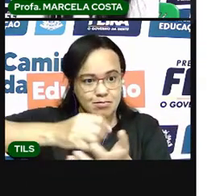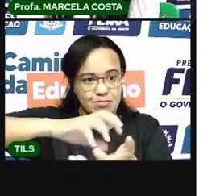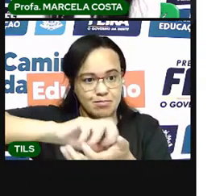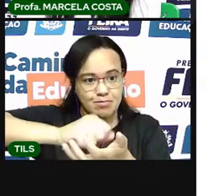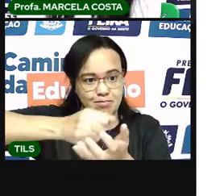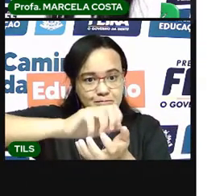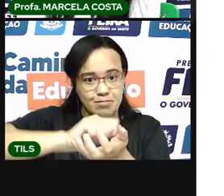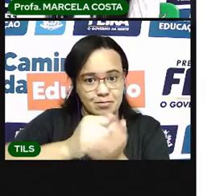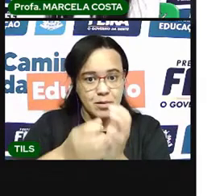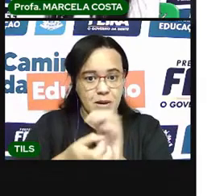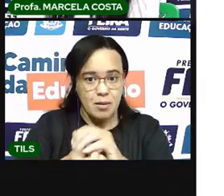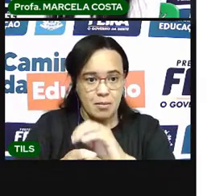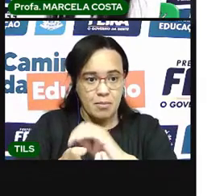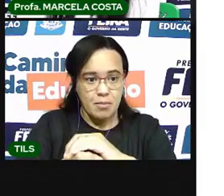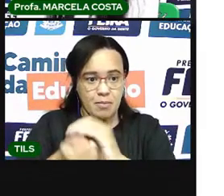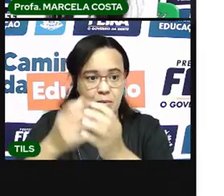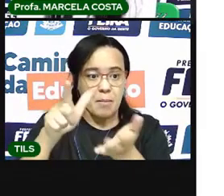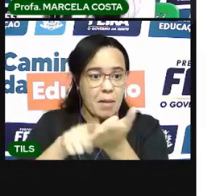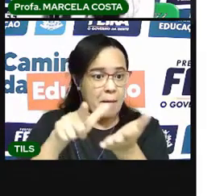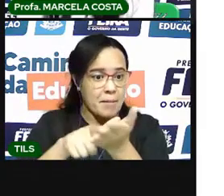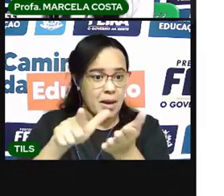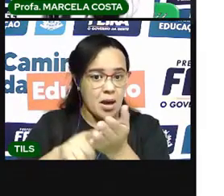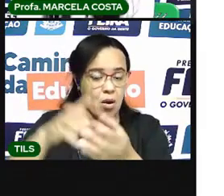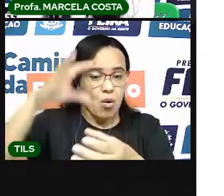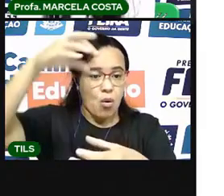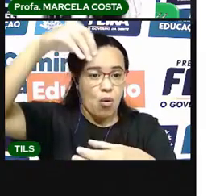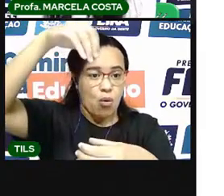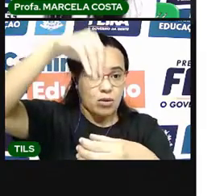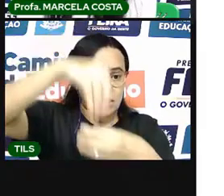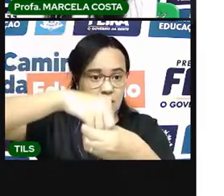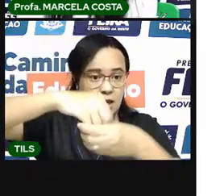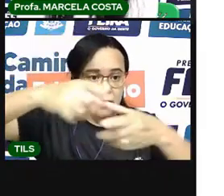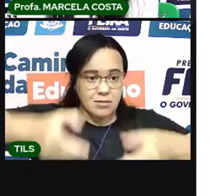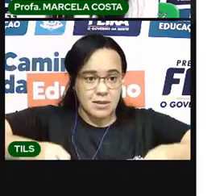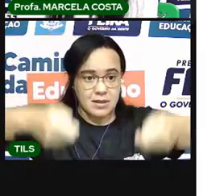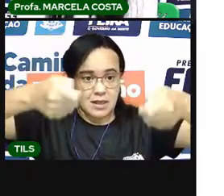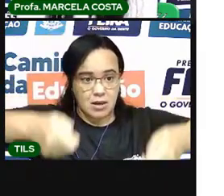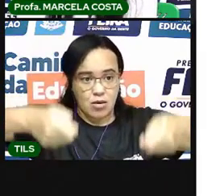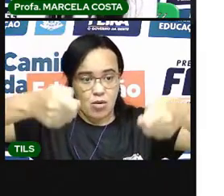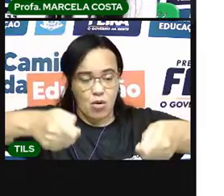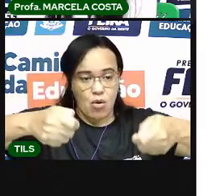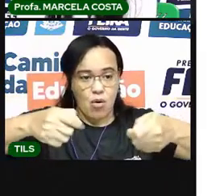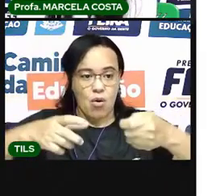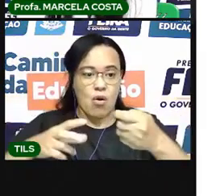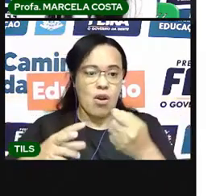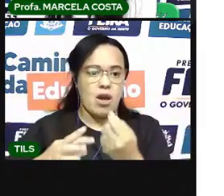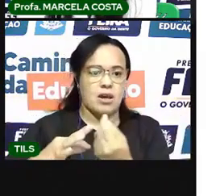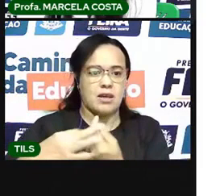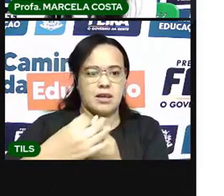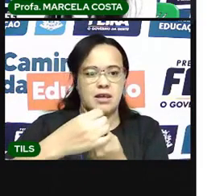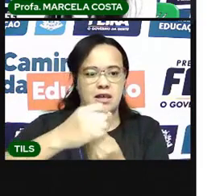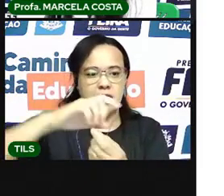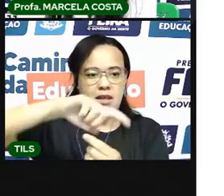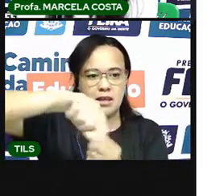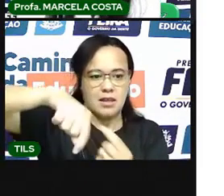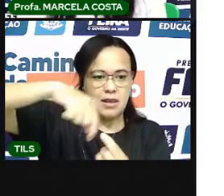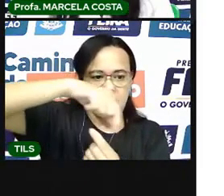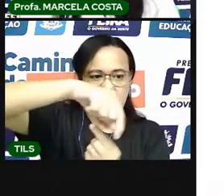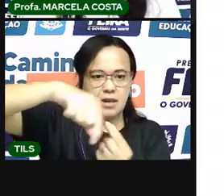Coloque a bolinha de papel na sacola plástica e amarre fazendo o formato de uma peteca.